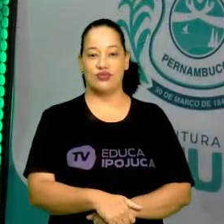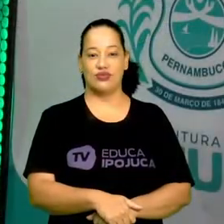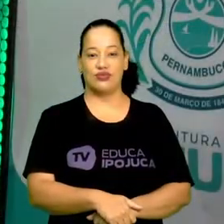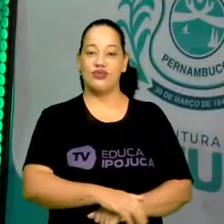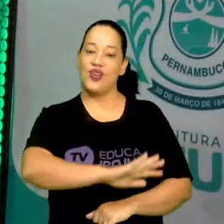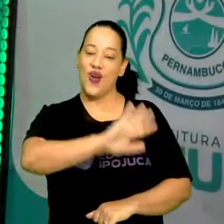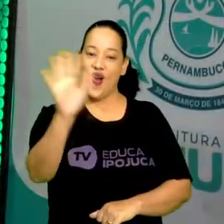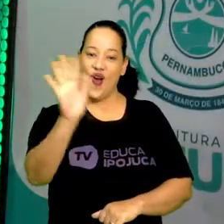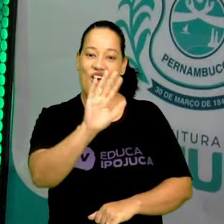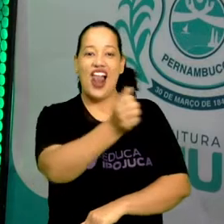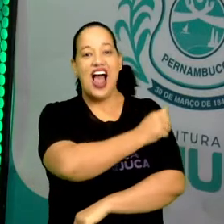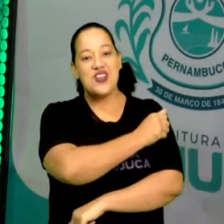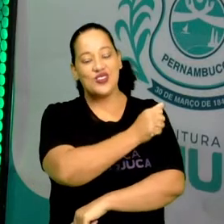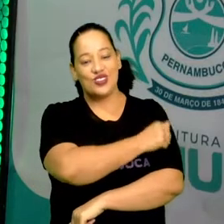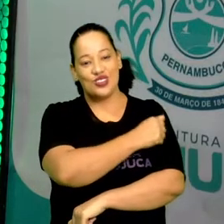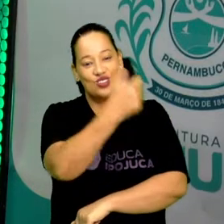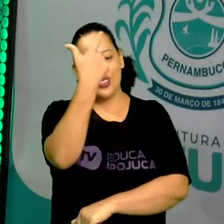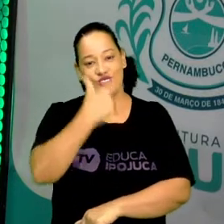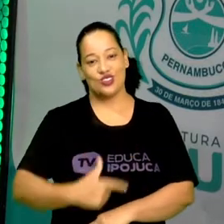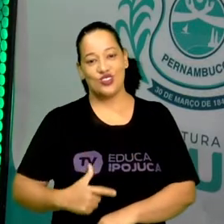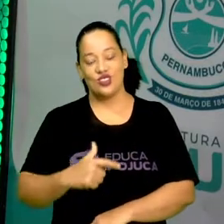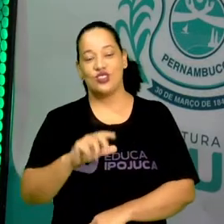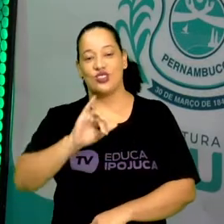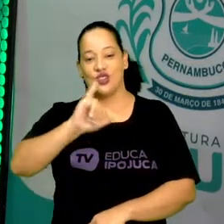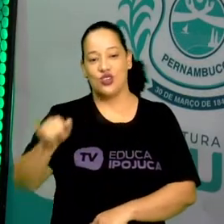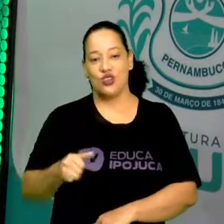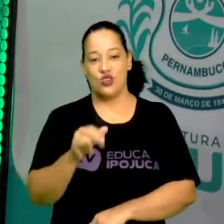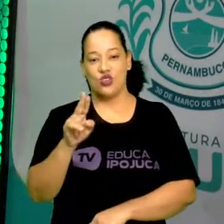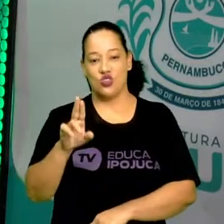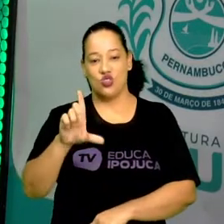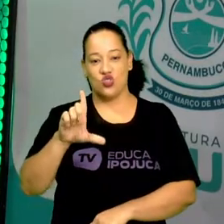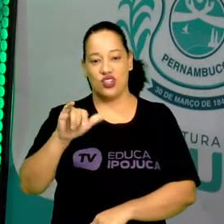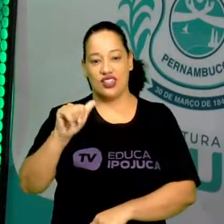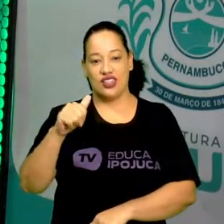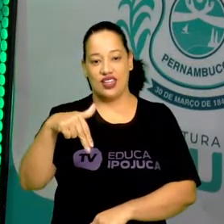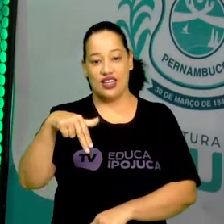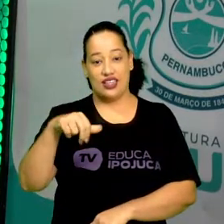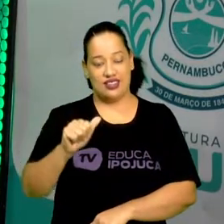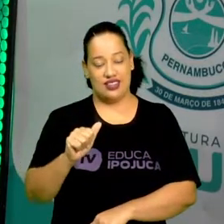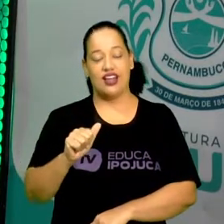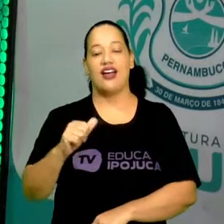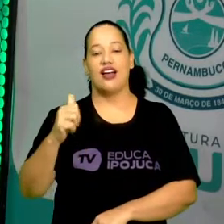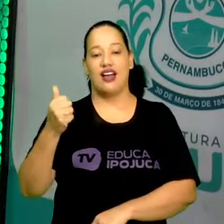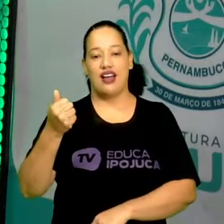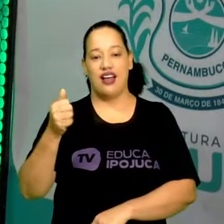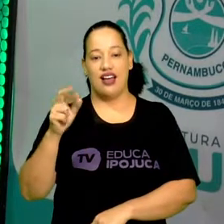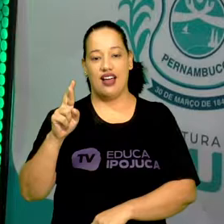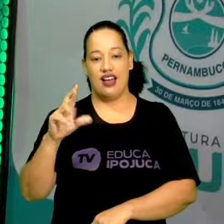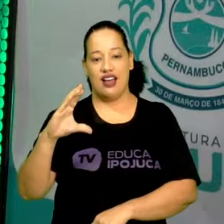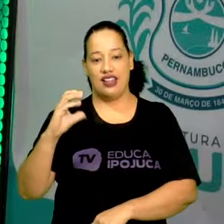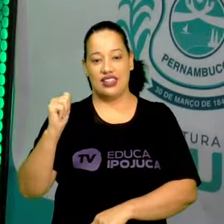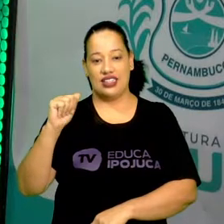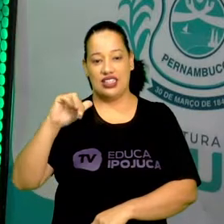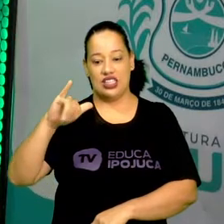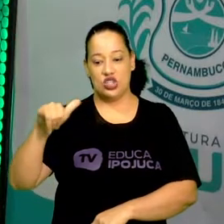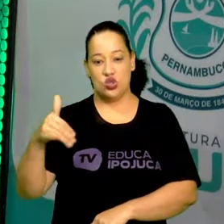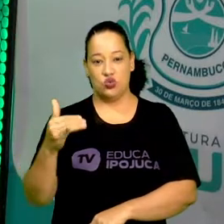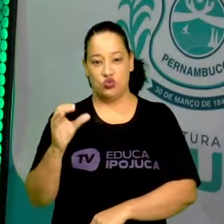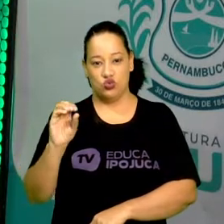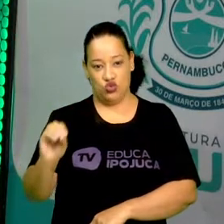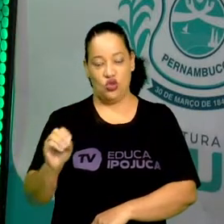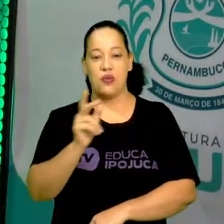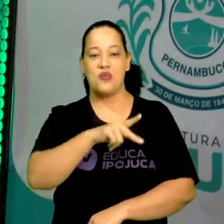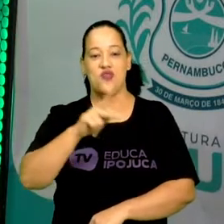Olá aluno, sou Juliana Arcanjo, professora de matemática e estive com vocês nas últimas aulas.